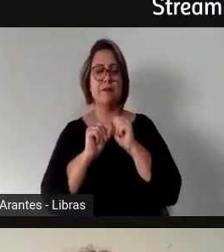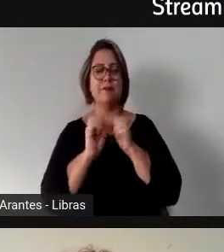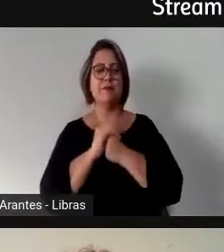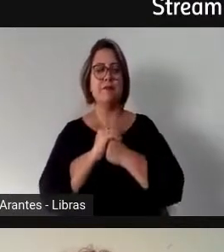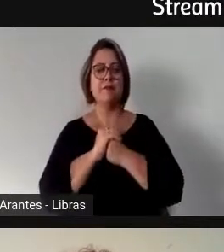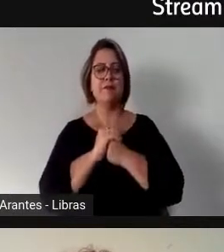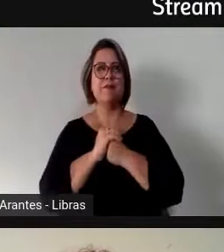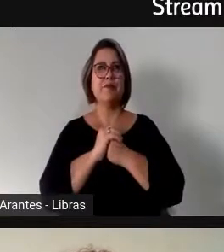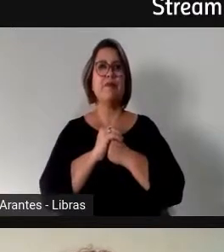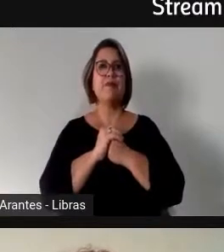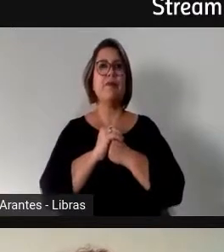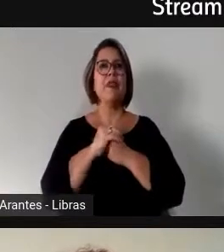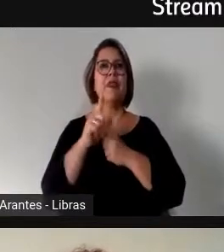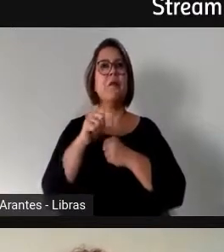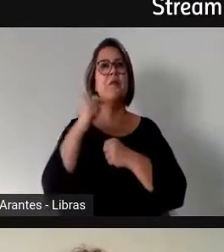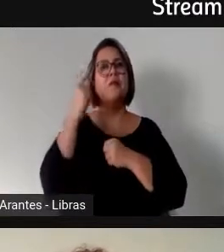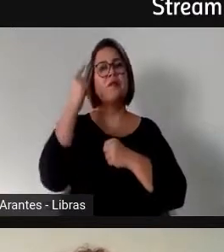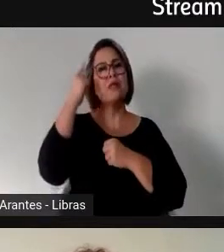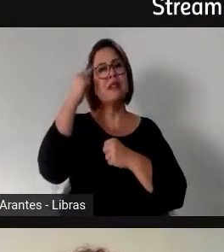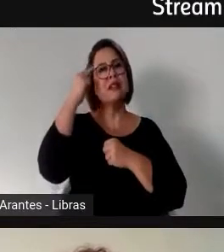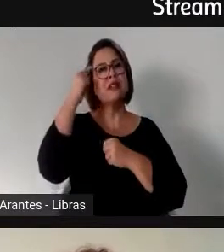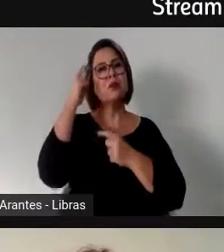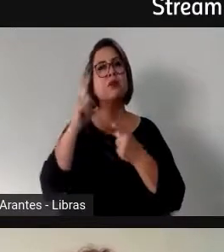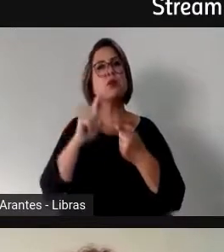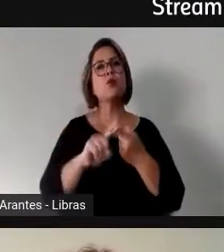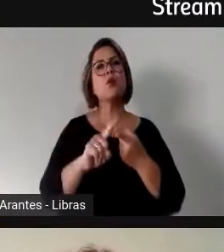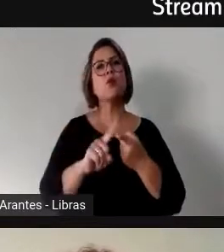embora, assim, né, concordando um pouco, vou,